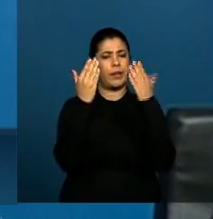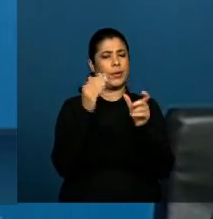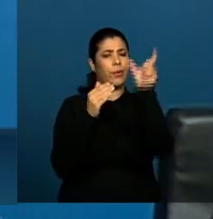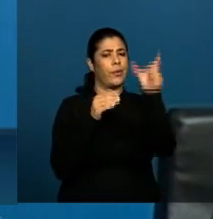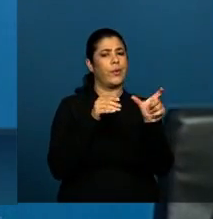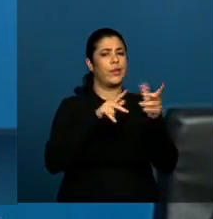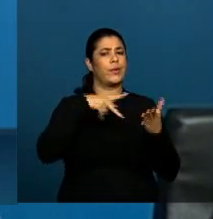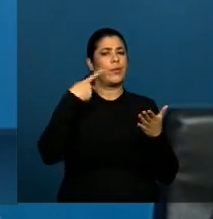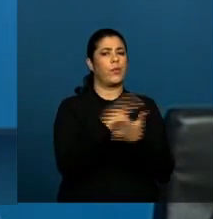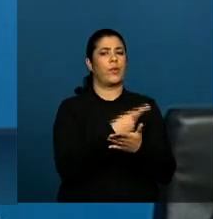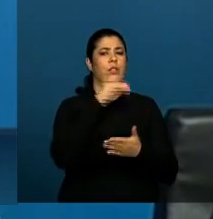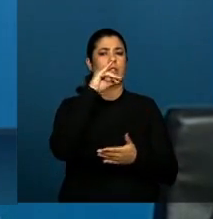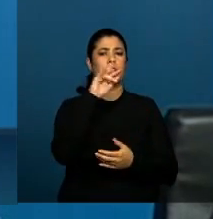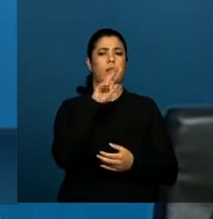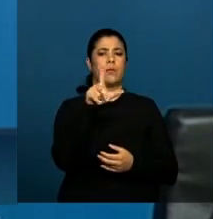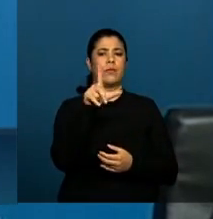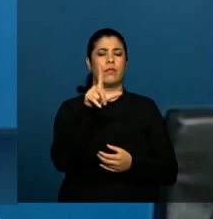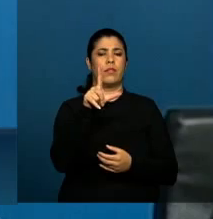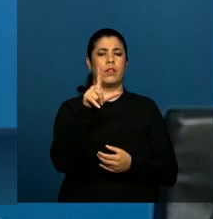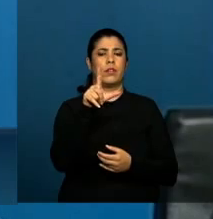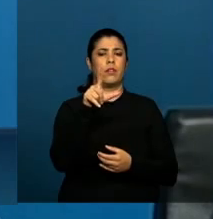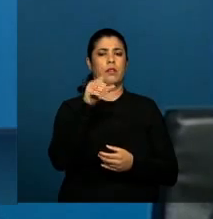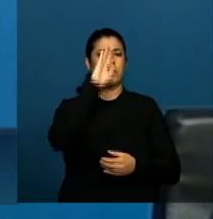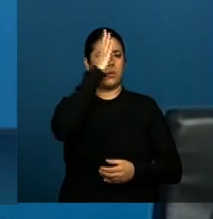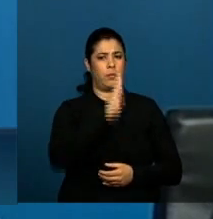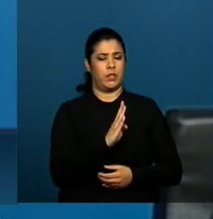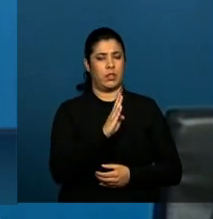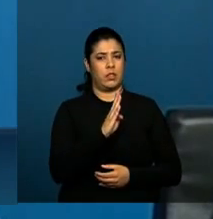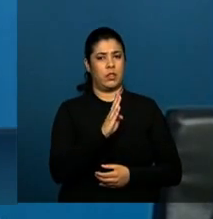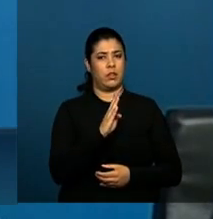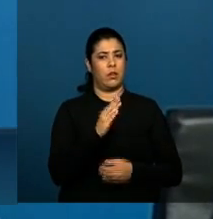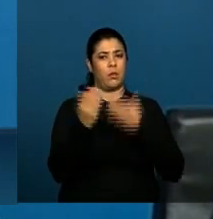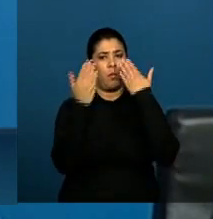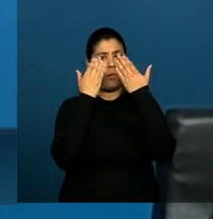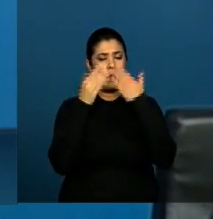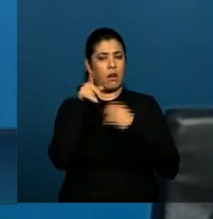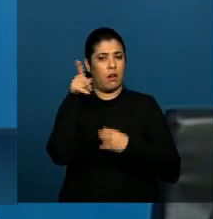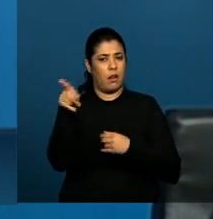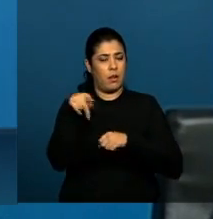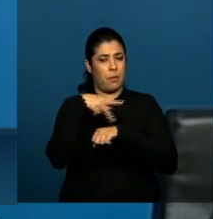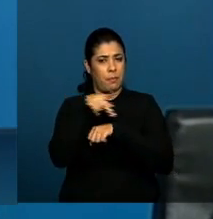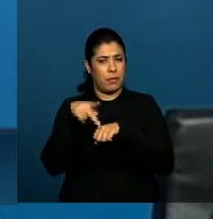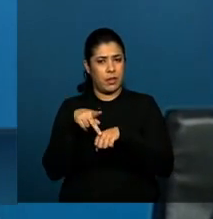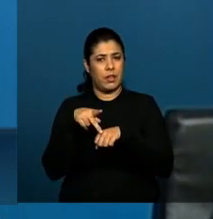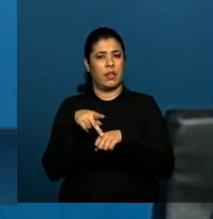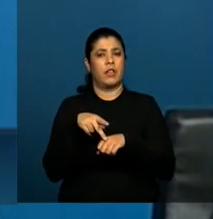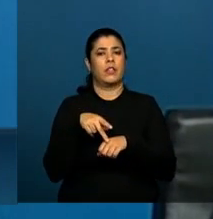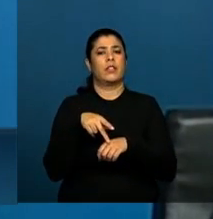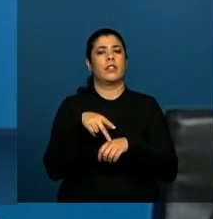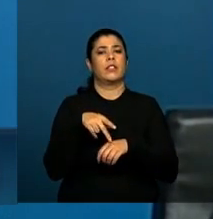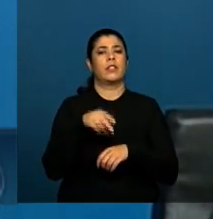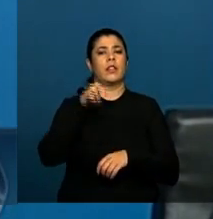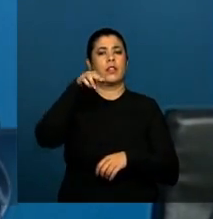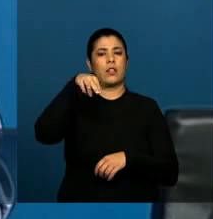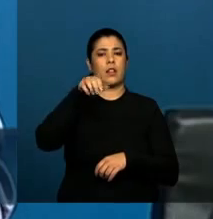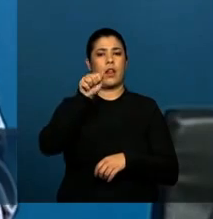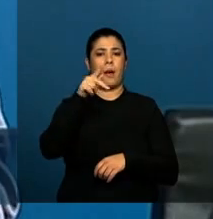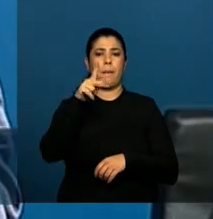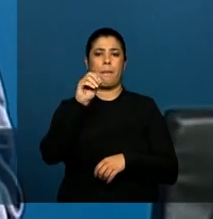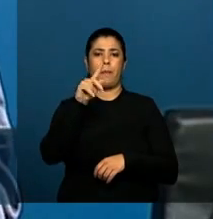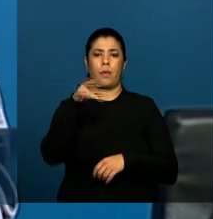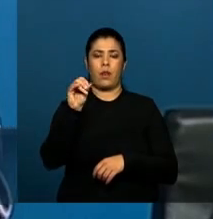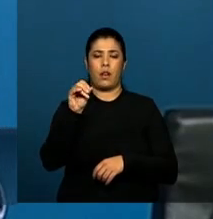à entrada em vigor do Código Civil Napoleânico em 1804, no século XIX.